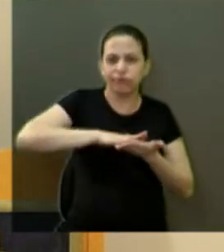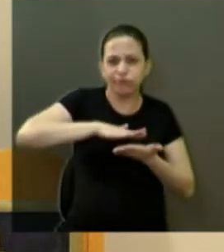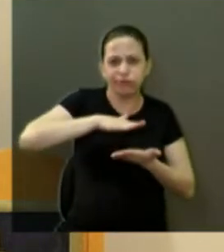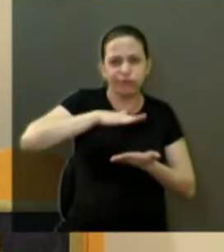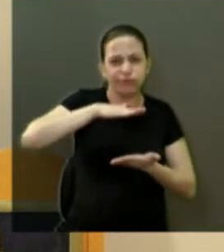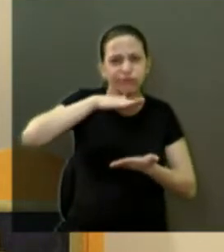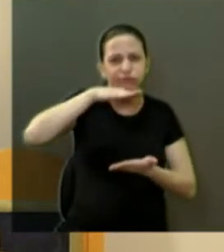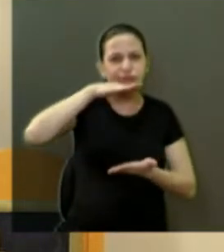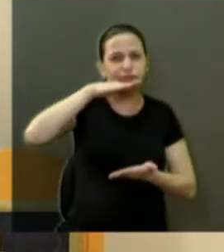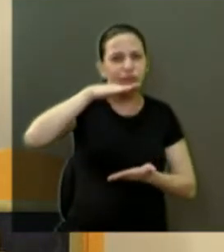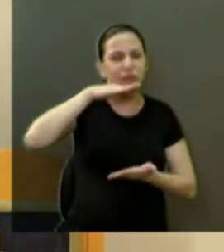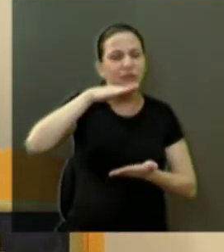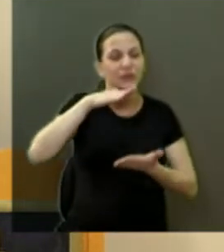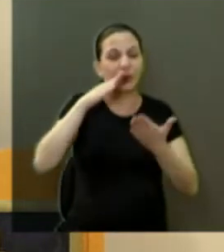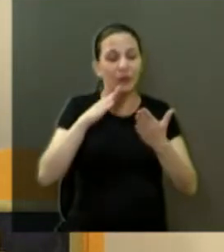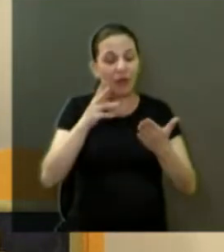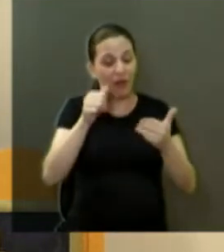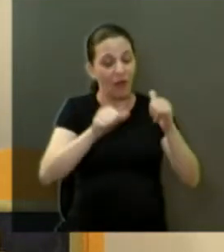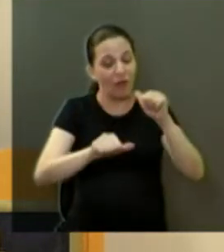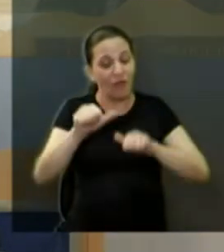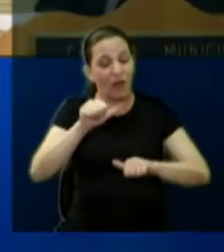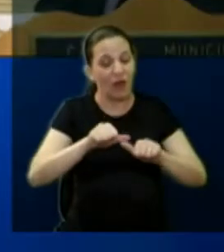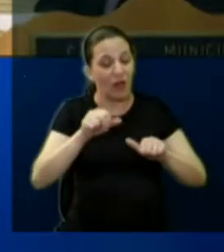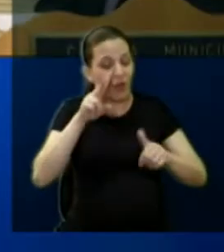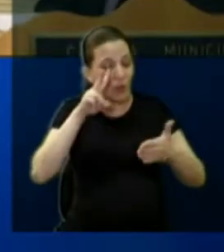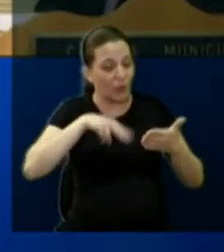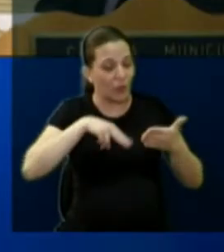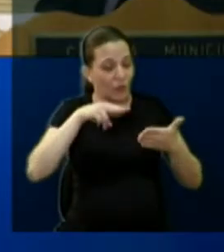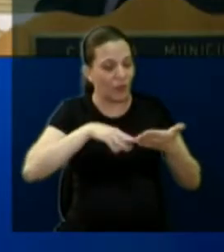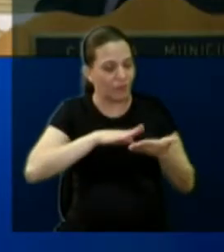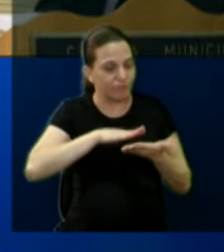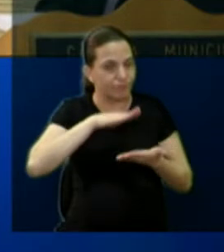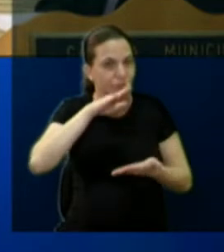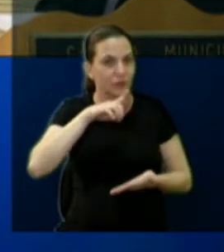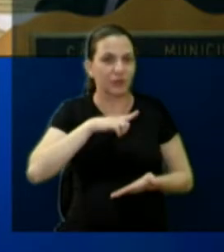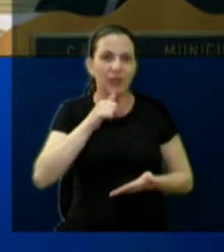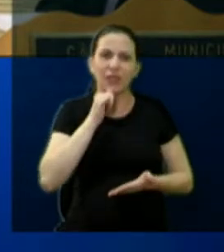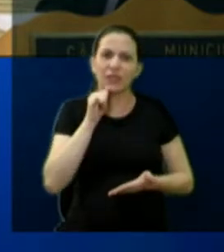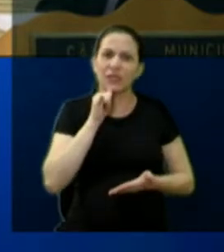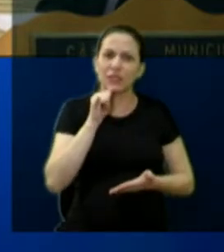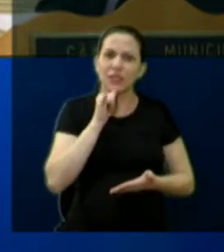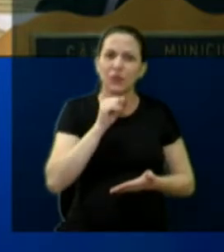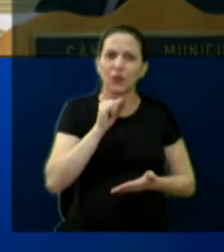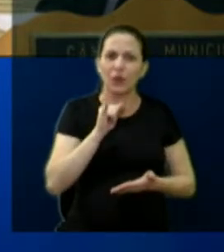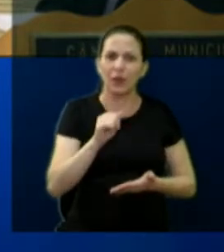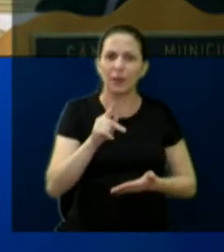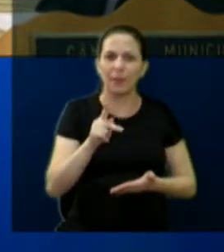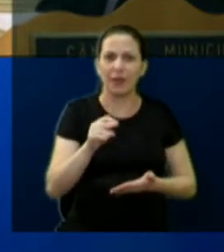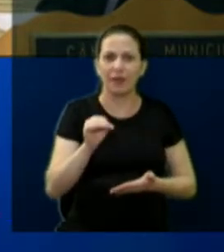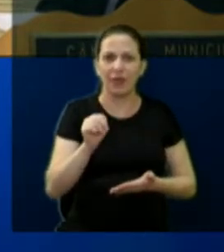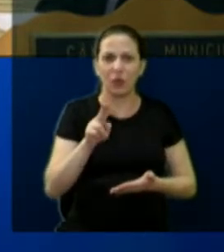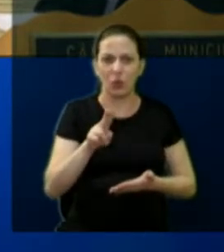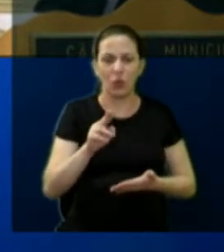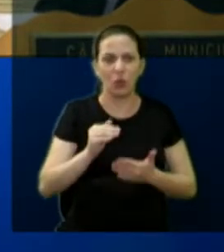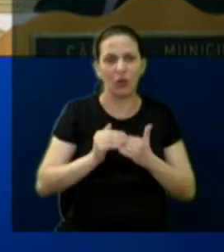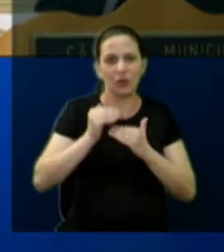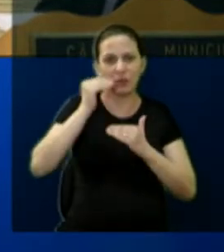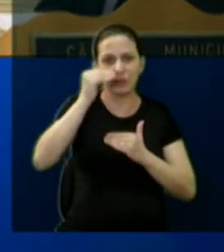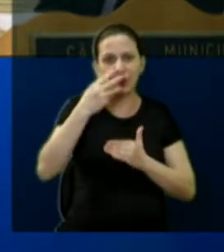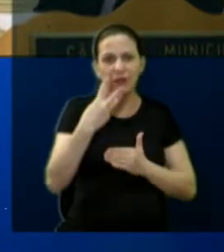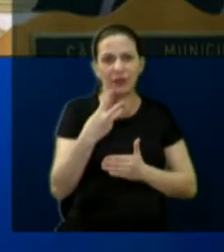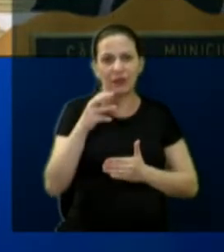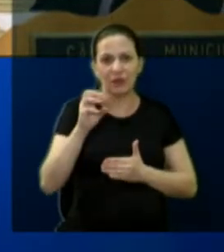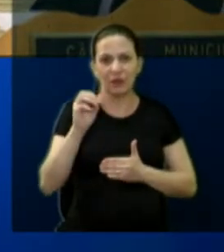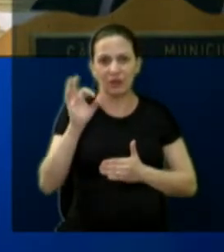serviços para ser feito. Aí, só para mostrar alguns exemplos de IPTU acima de 300%, e o valor